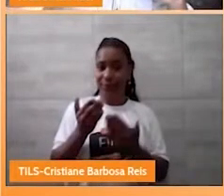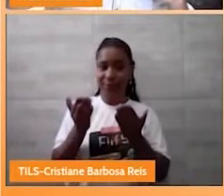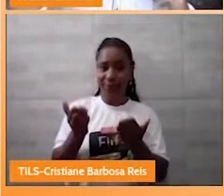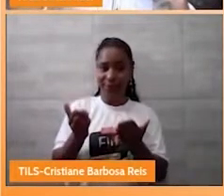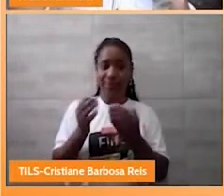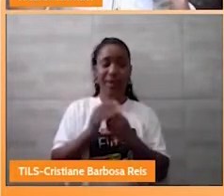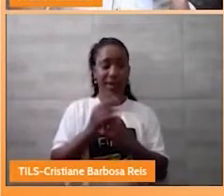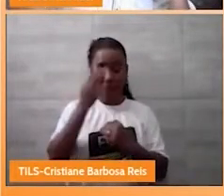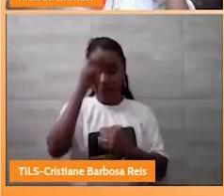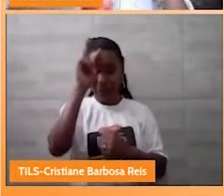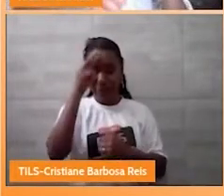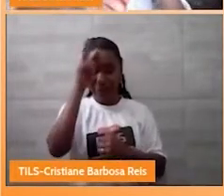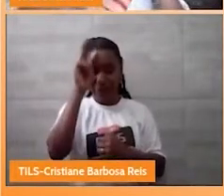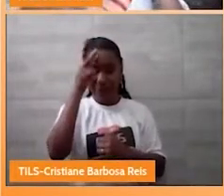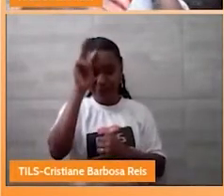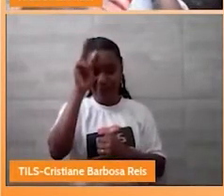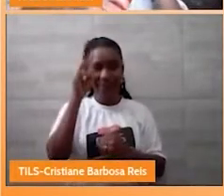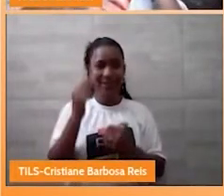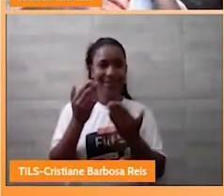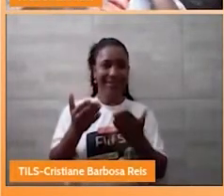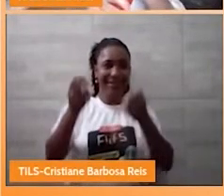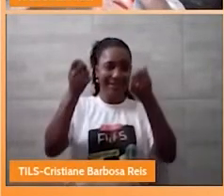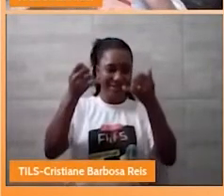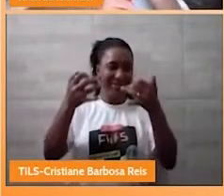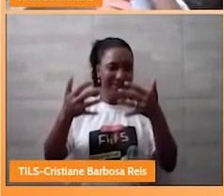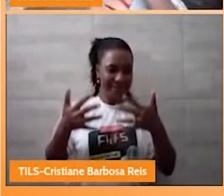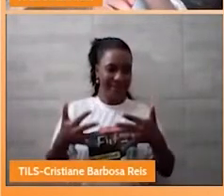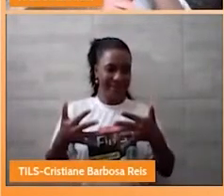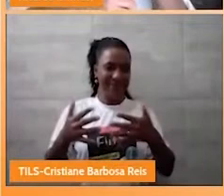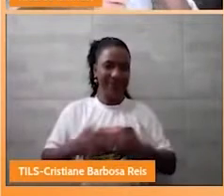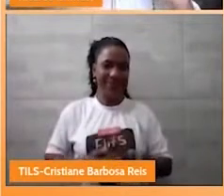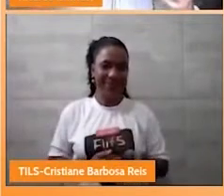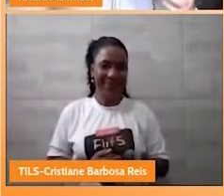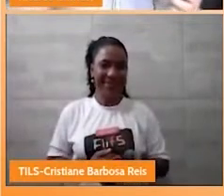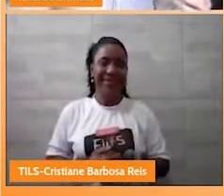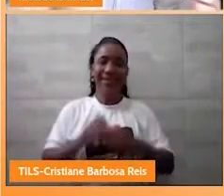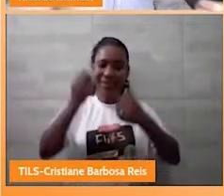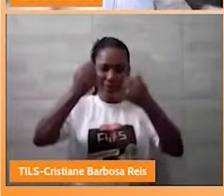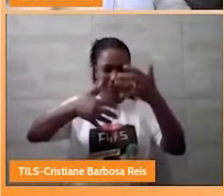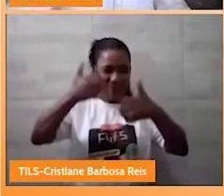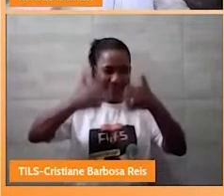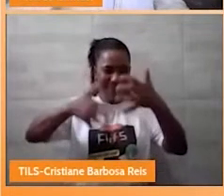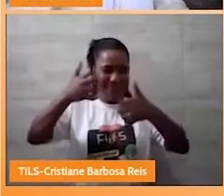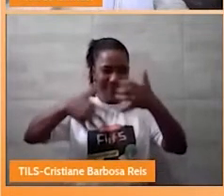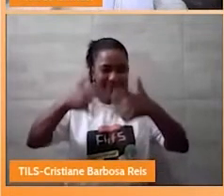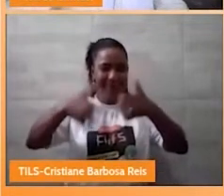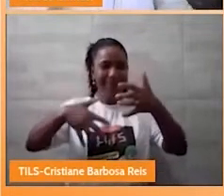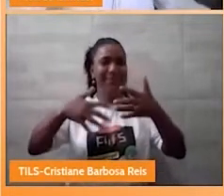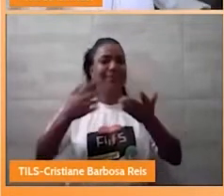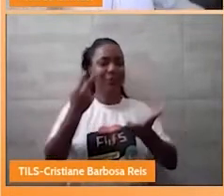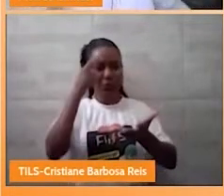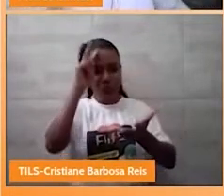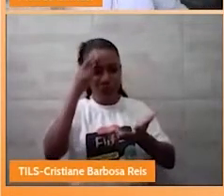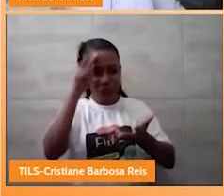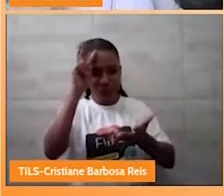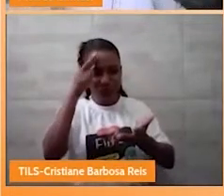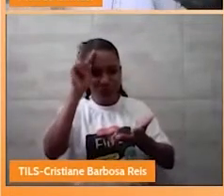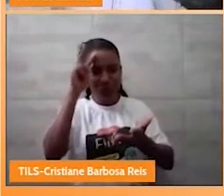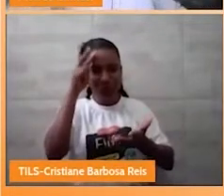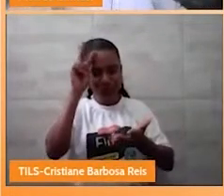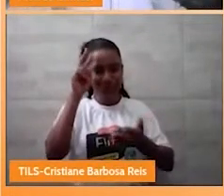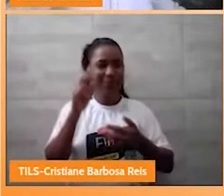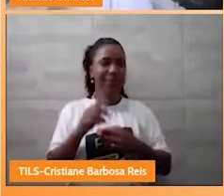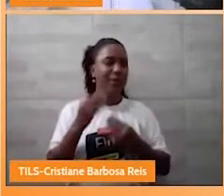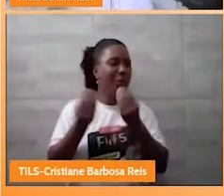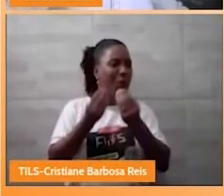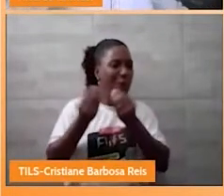essa história que você acabou de contar um pouco, né? Dessa criação da história, a